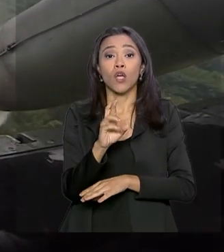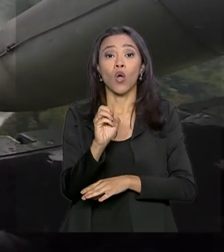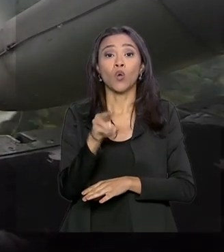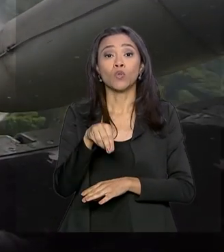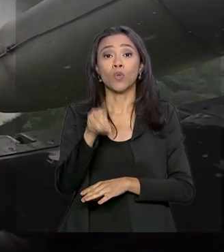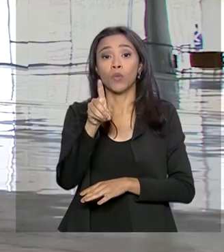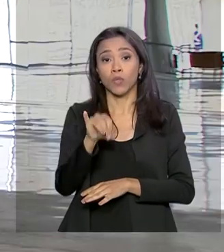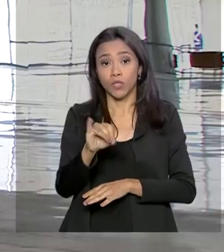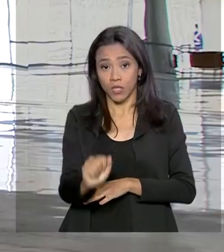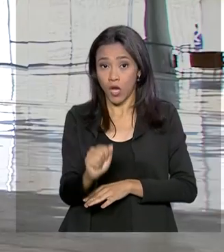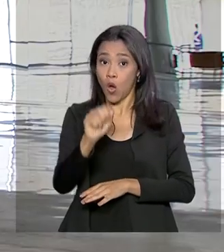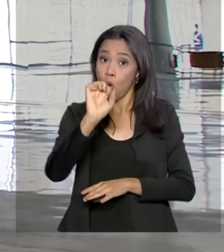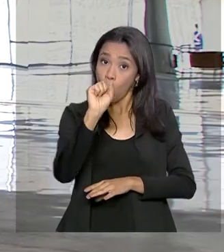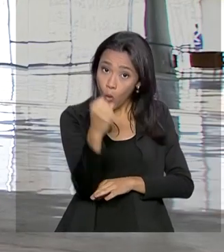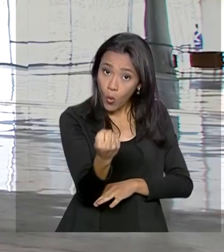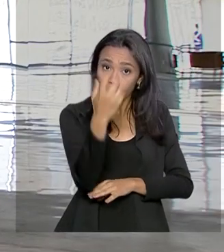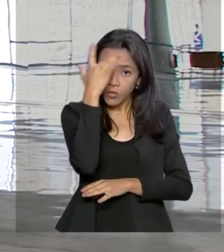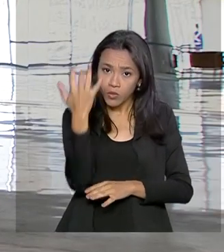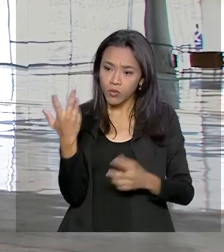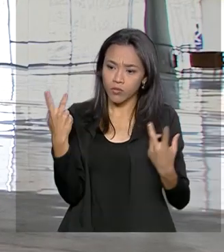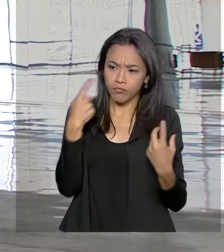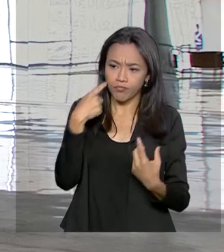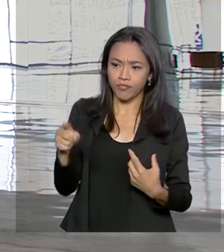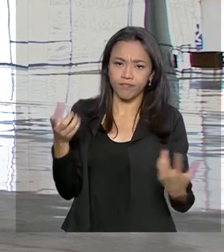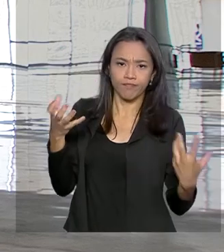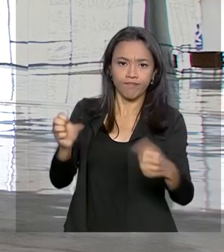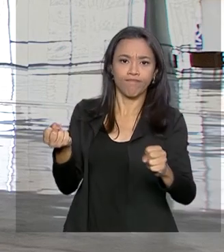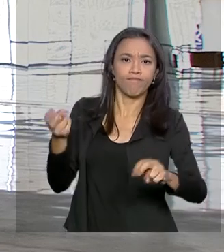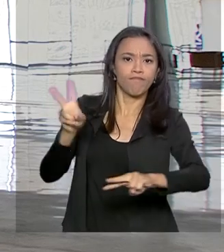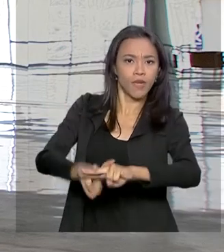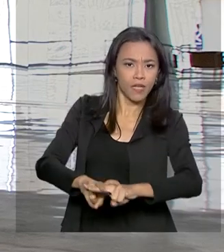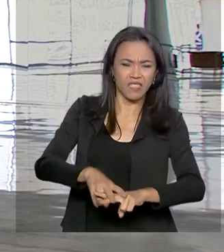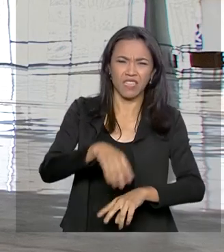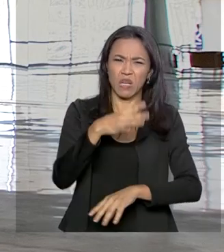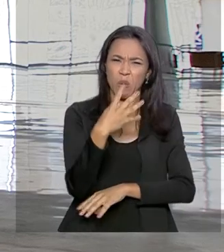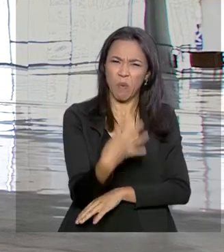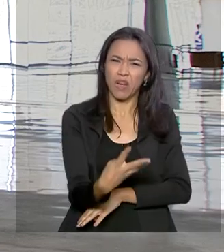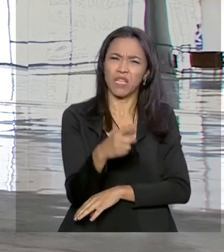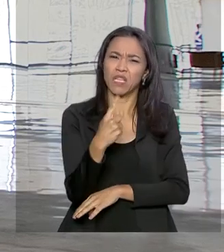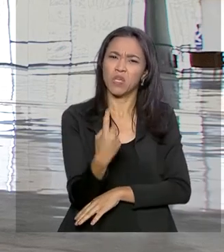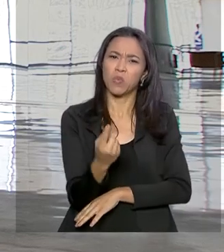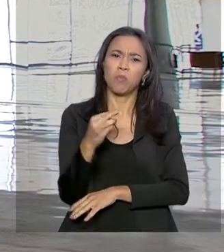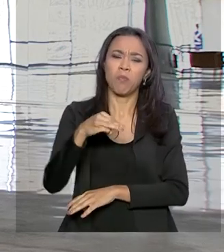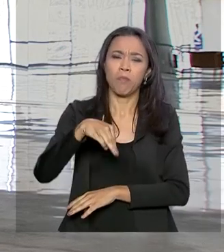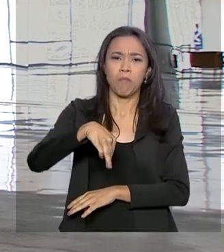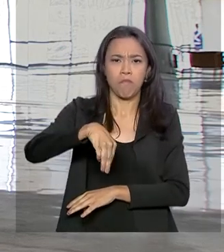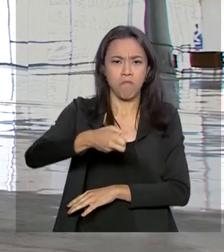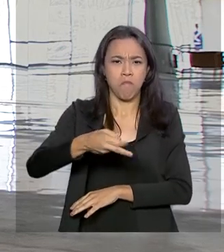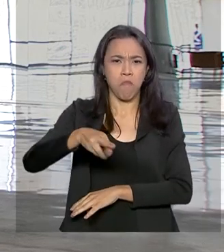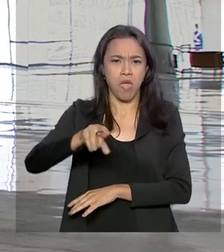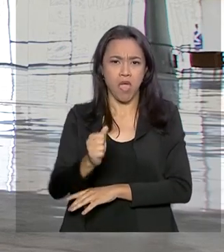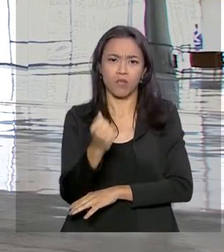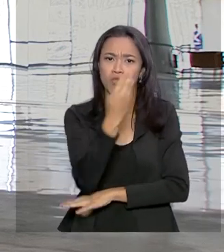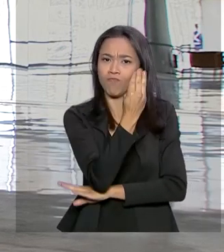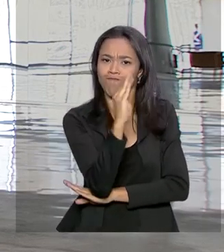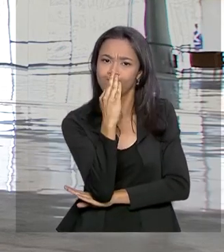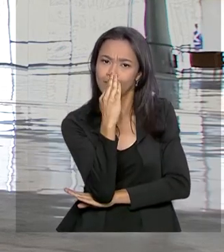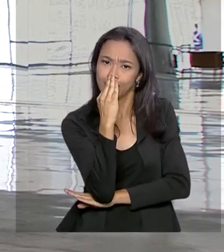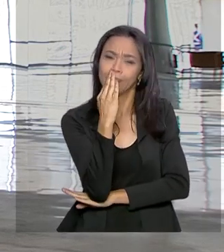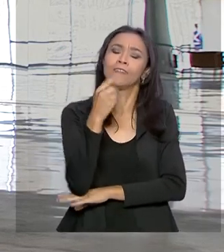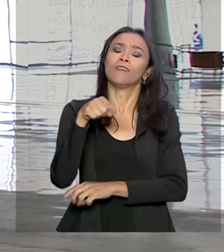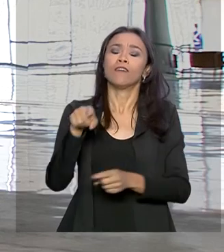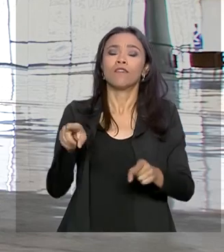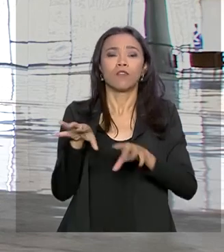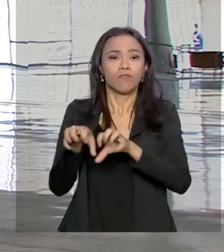foram presas e foram apreendidos 41 metros cúbicos de madeira. Lá em Rondônia, no Acre e no